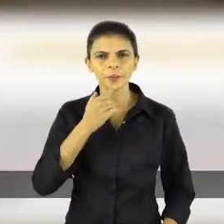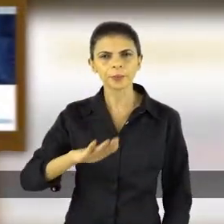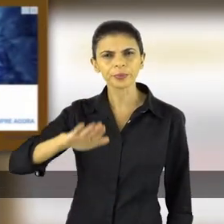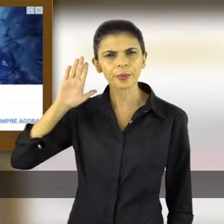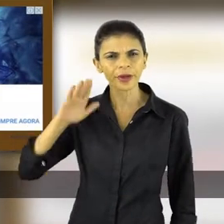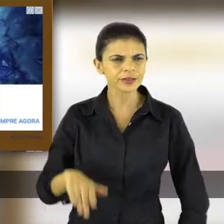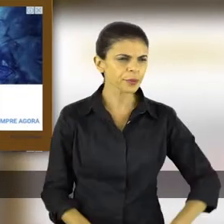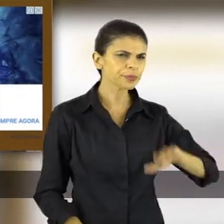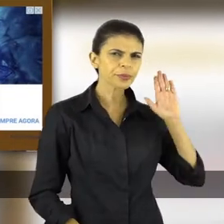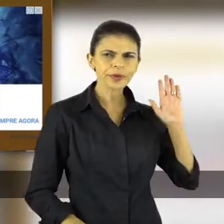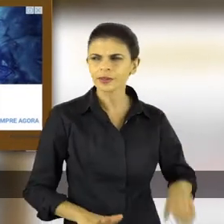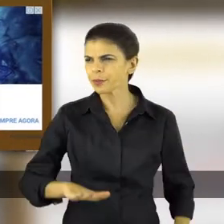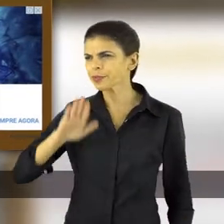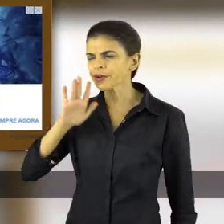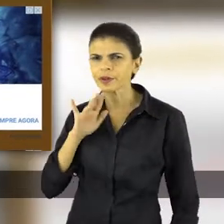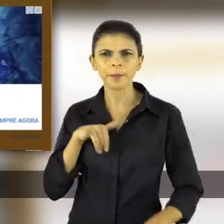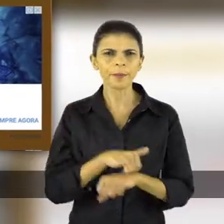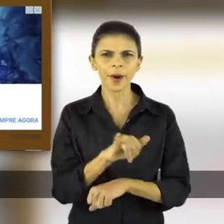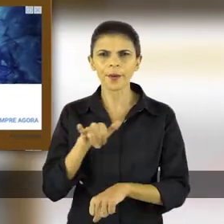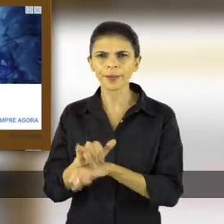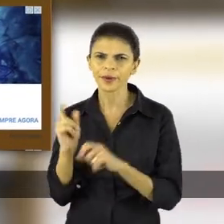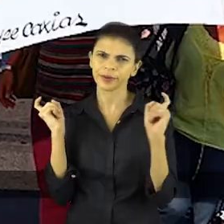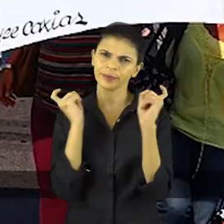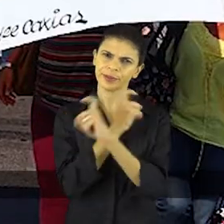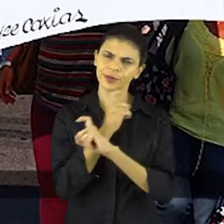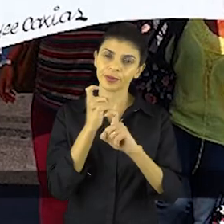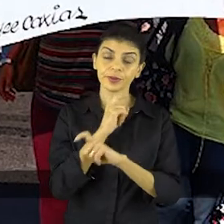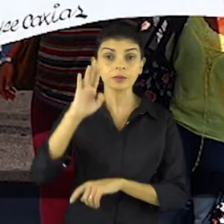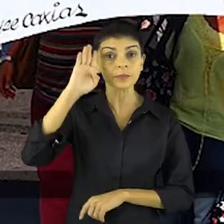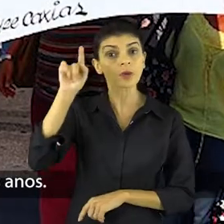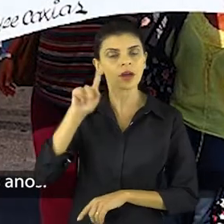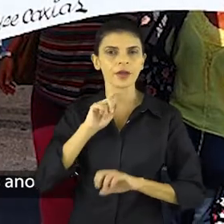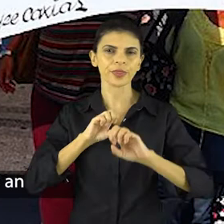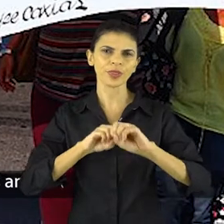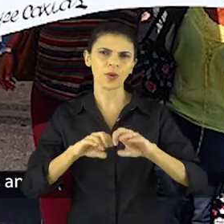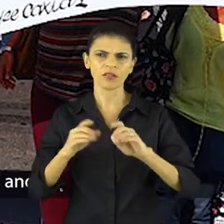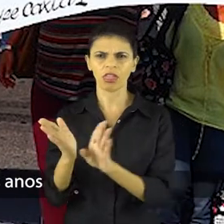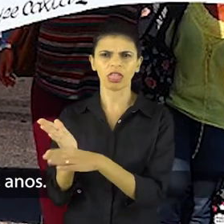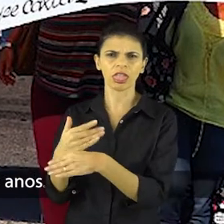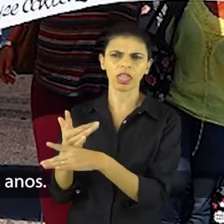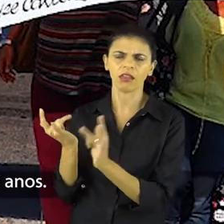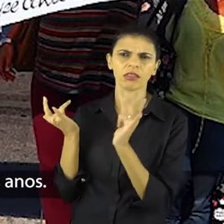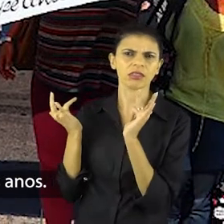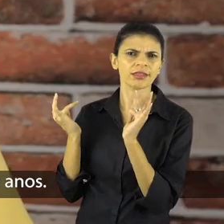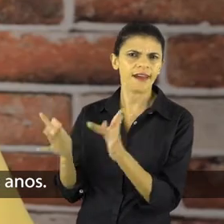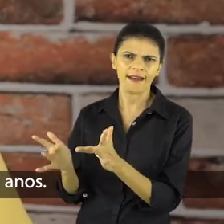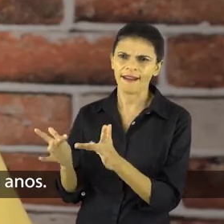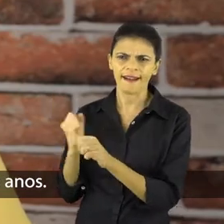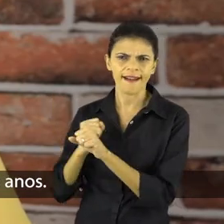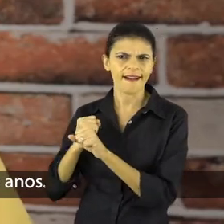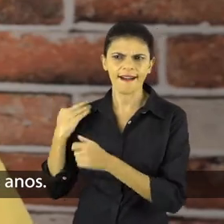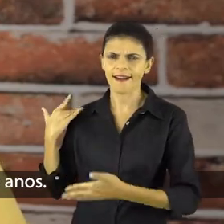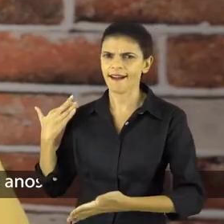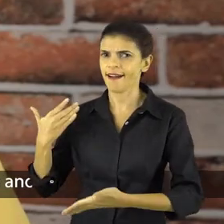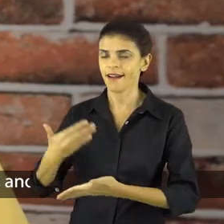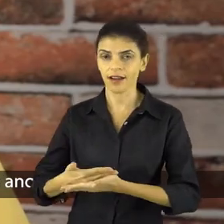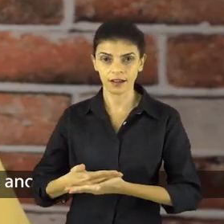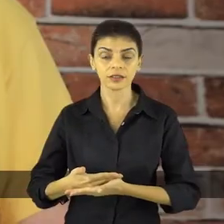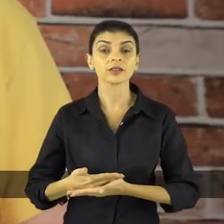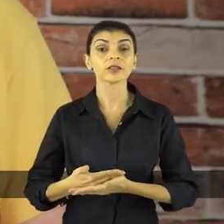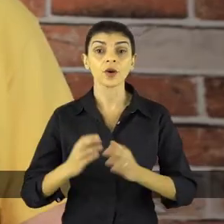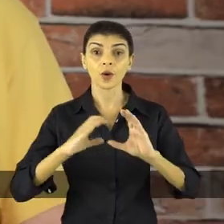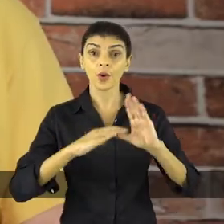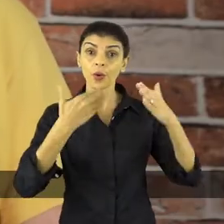Chega de promessas mentirosas, a base de tudo é a educação, setor que ficou completamente abandonado nos últimos